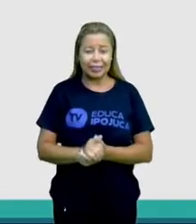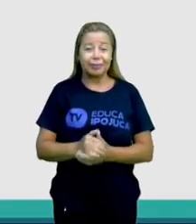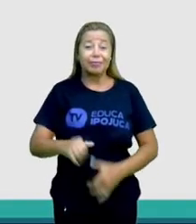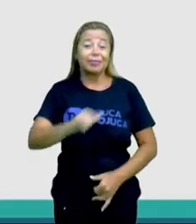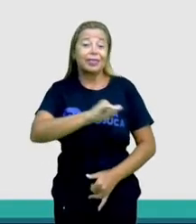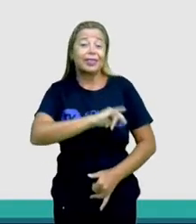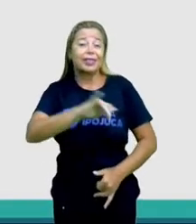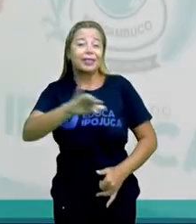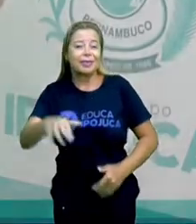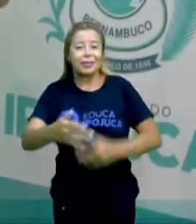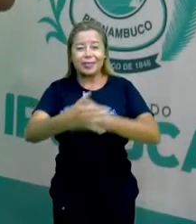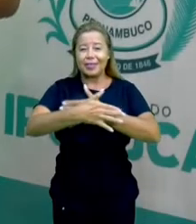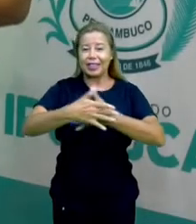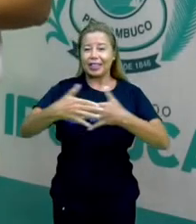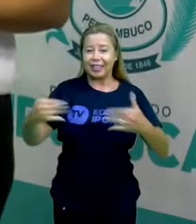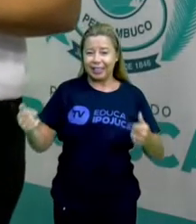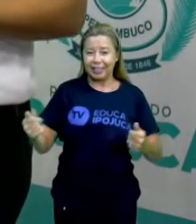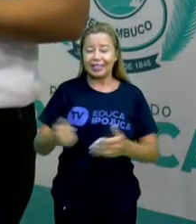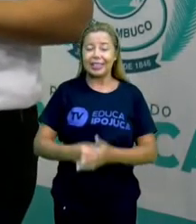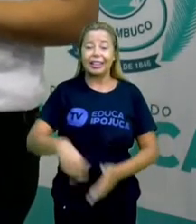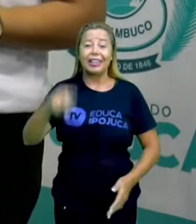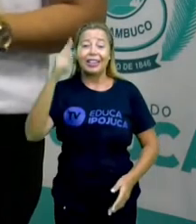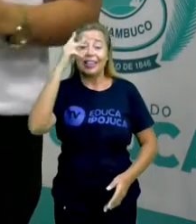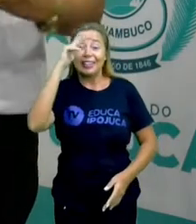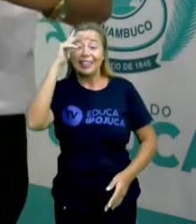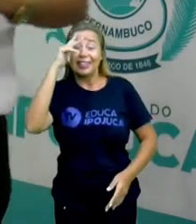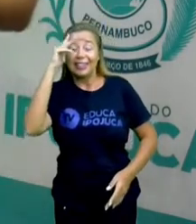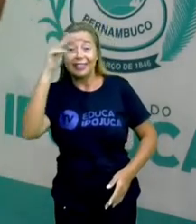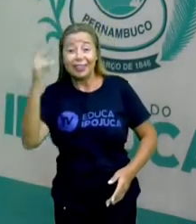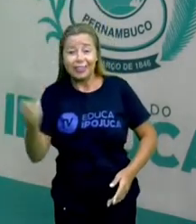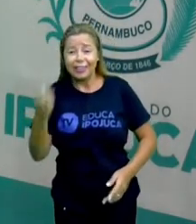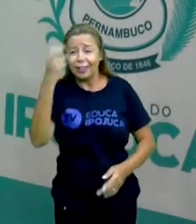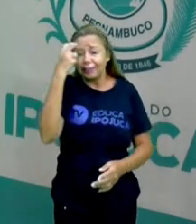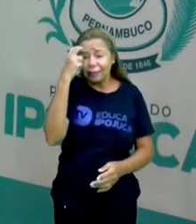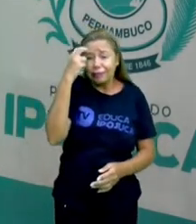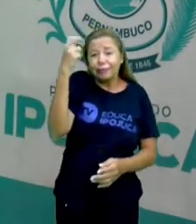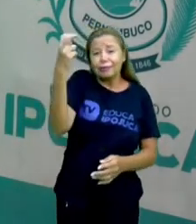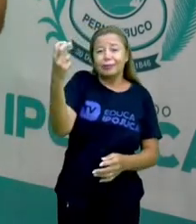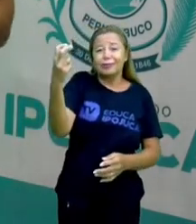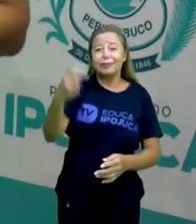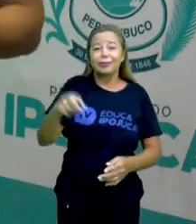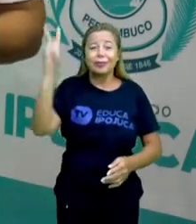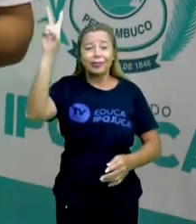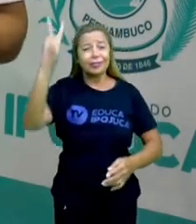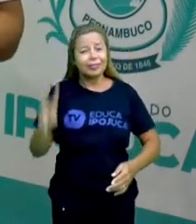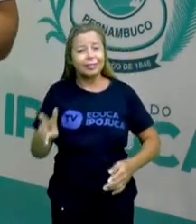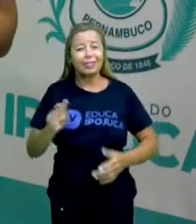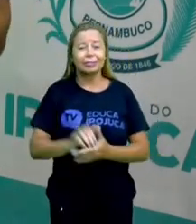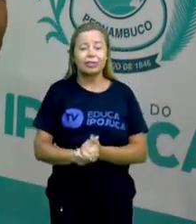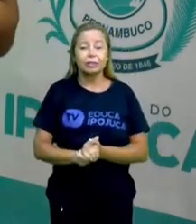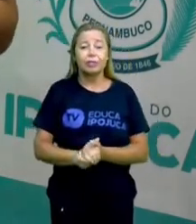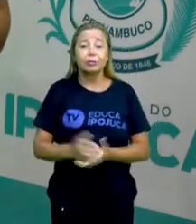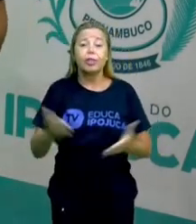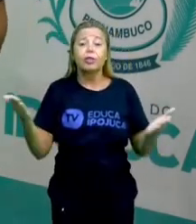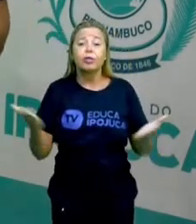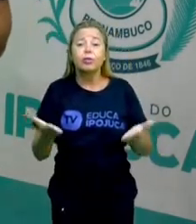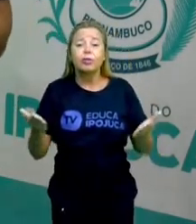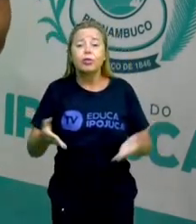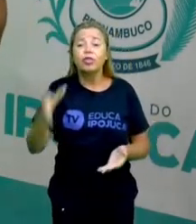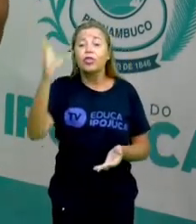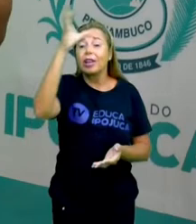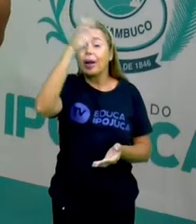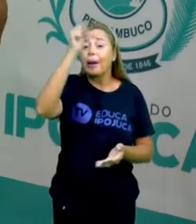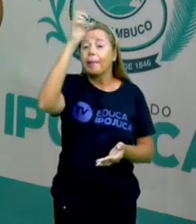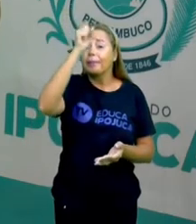história, seus valores. E o que que iremos debater nessa aula, professora? Hoje, mais do que